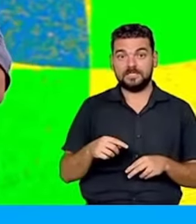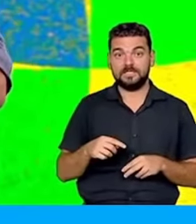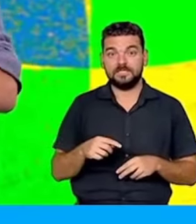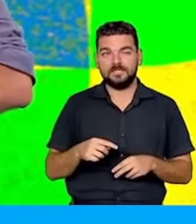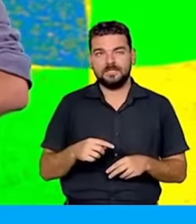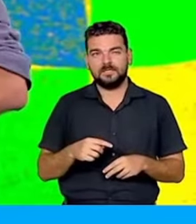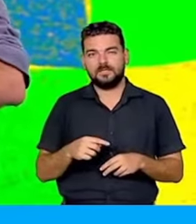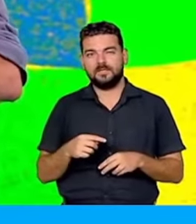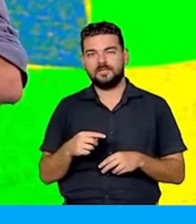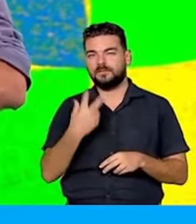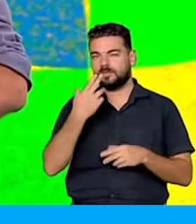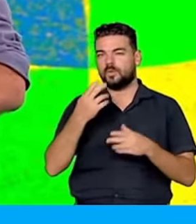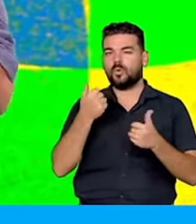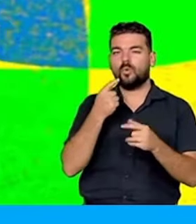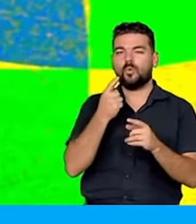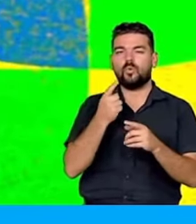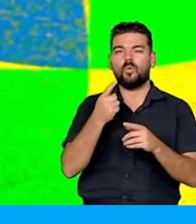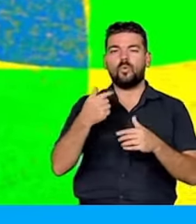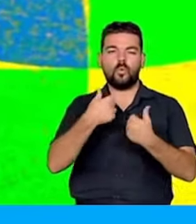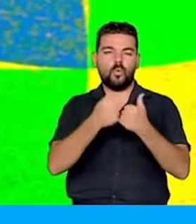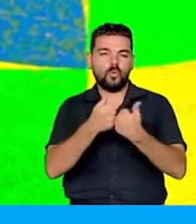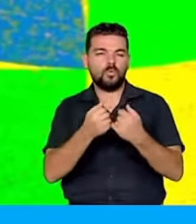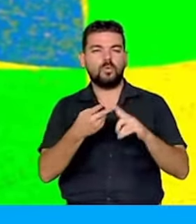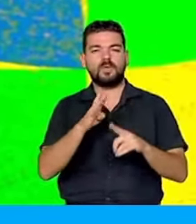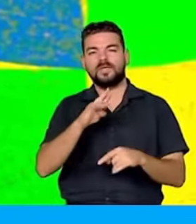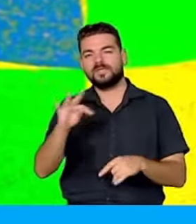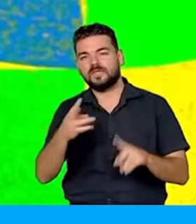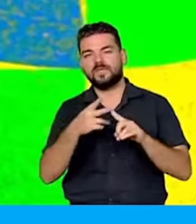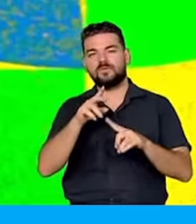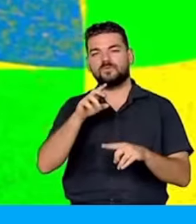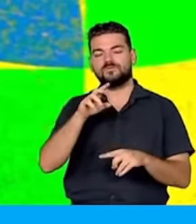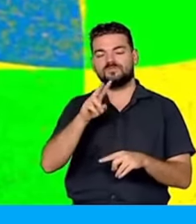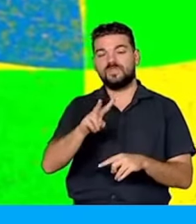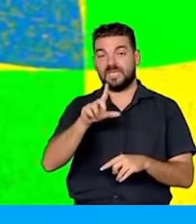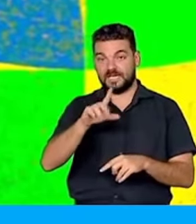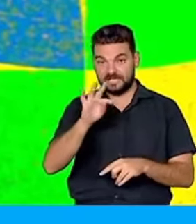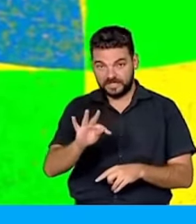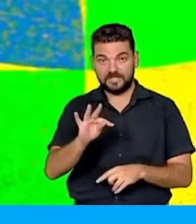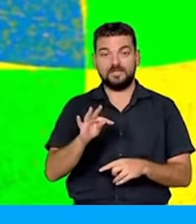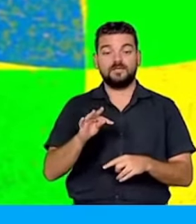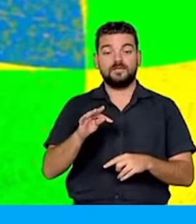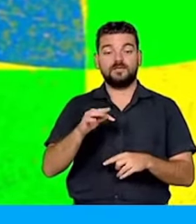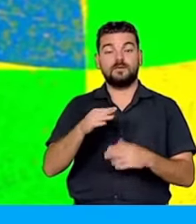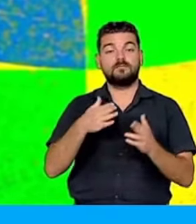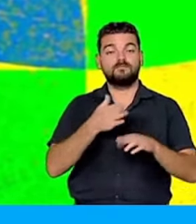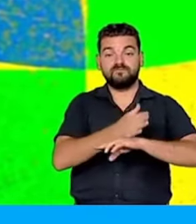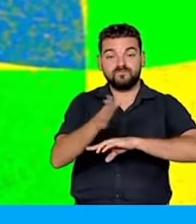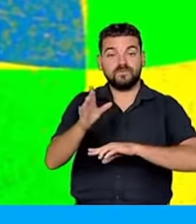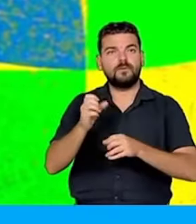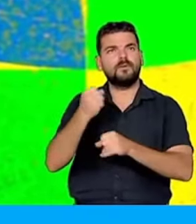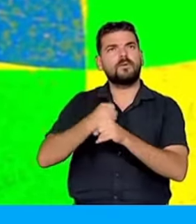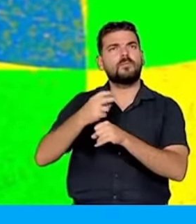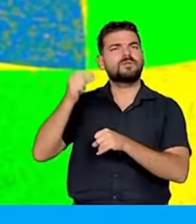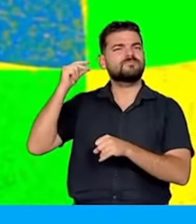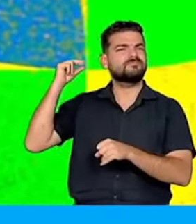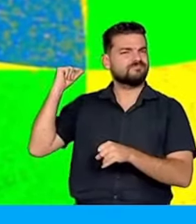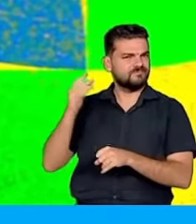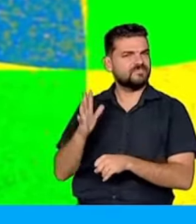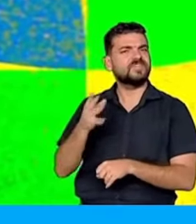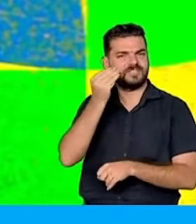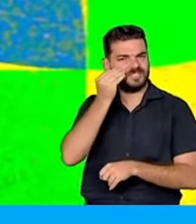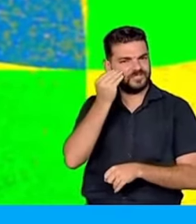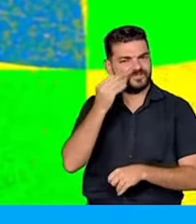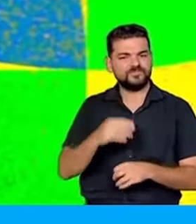a Transbrasil e o BRT e o Terminal começaram a ser construídos lá atrás